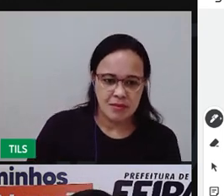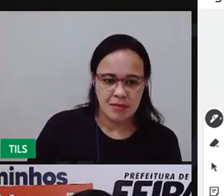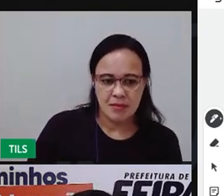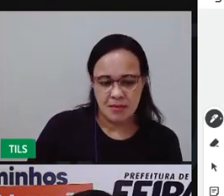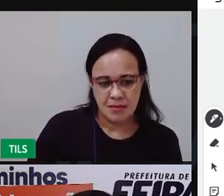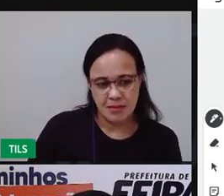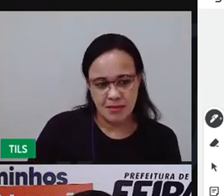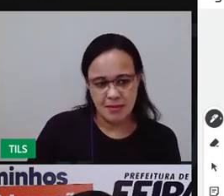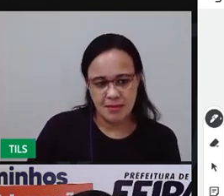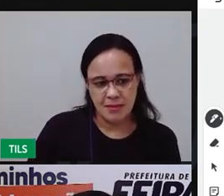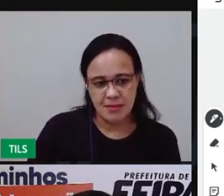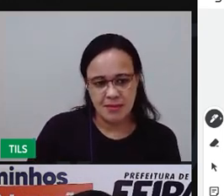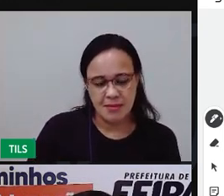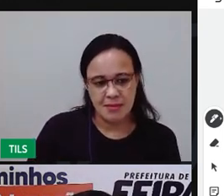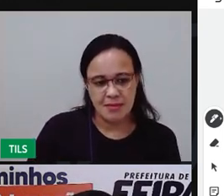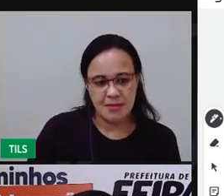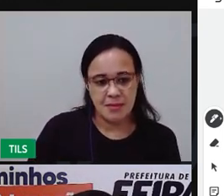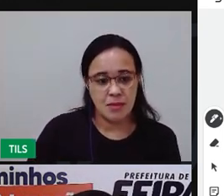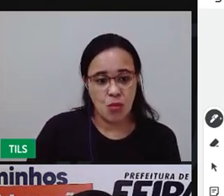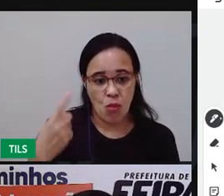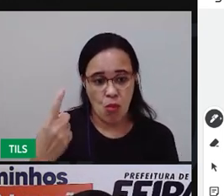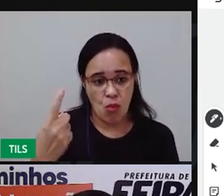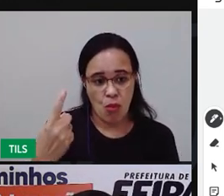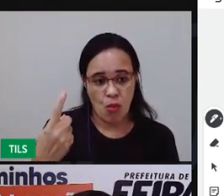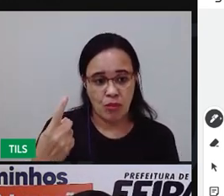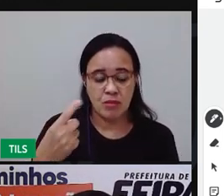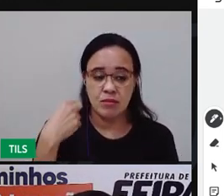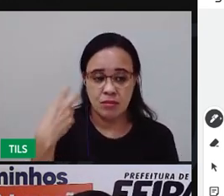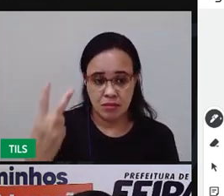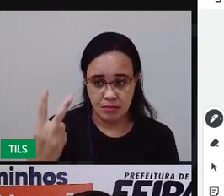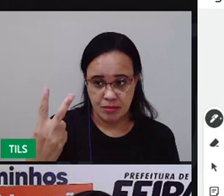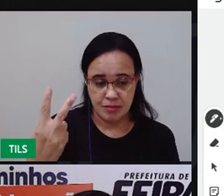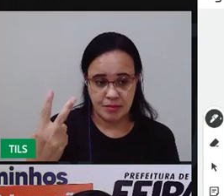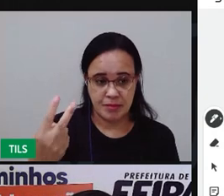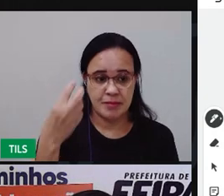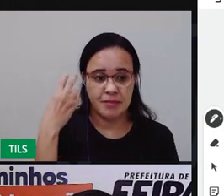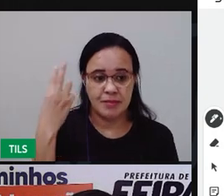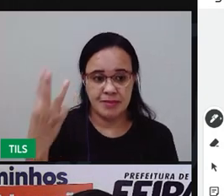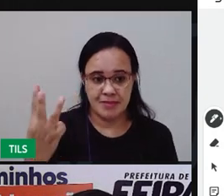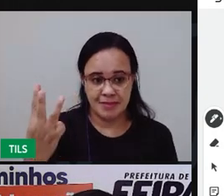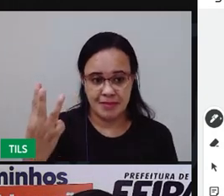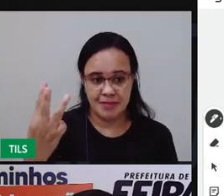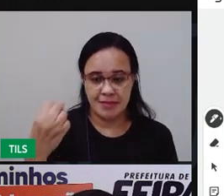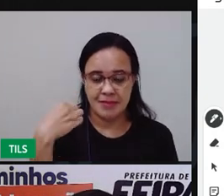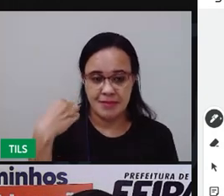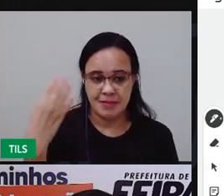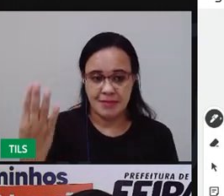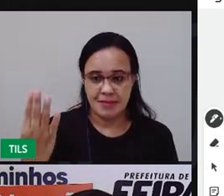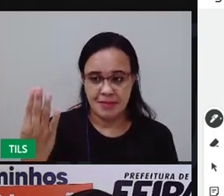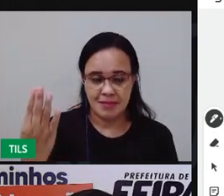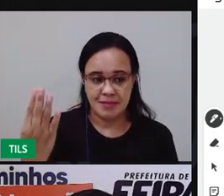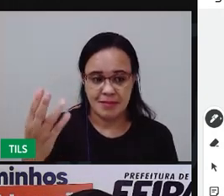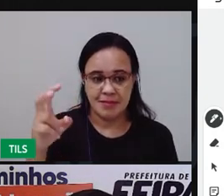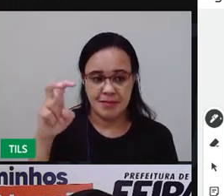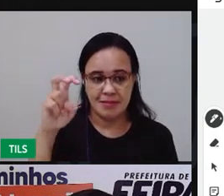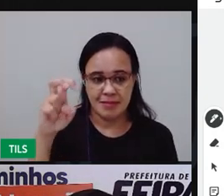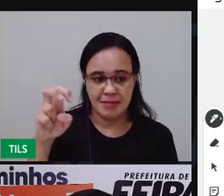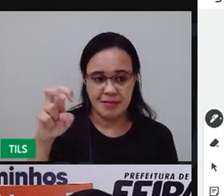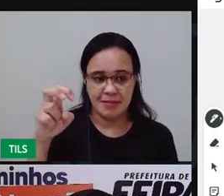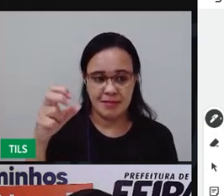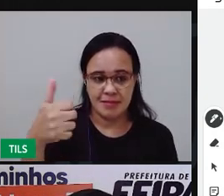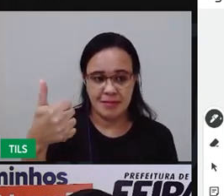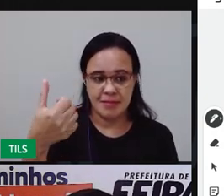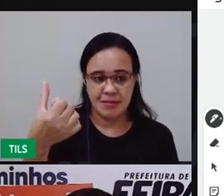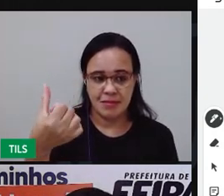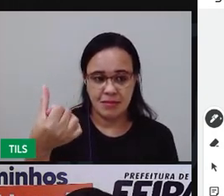aqui alguns riscos. Ó. Um. Dois. Três. Quatro. Cinco. Seis.